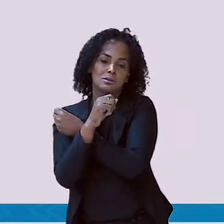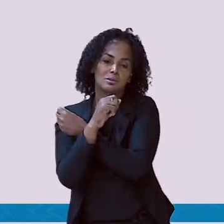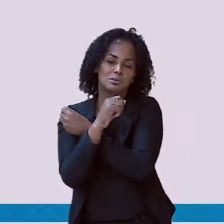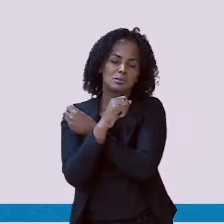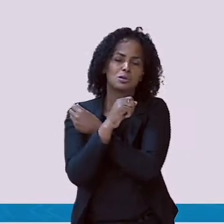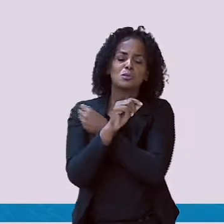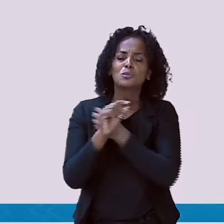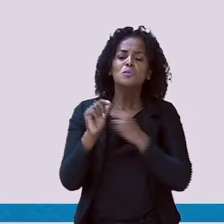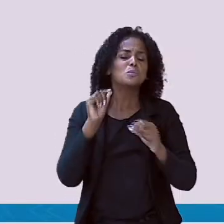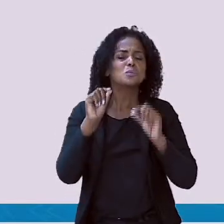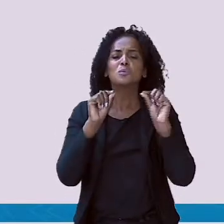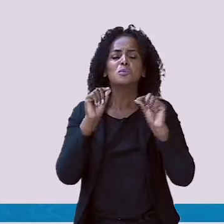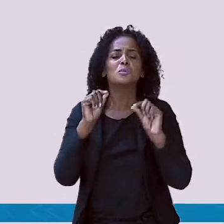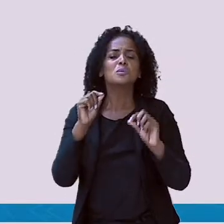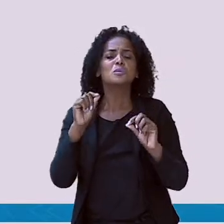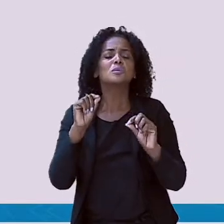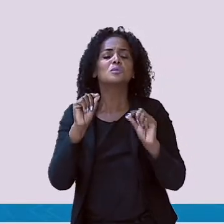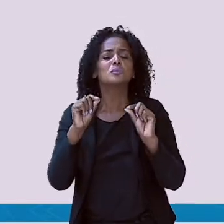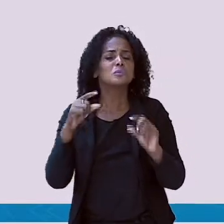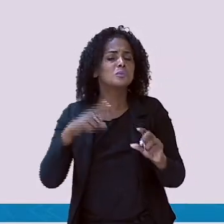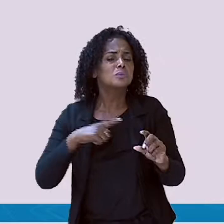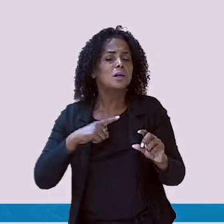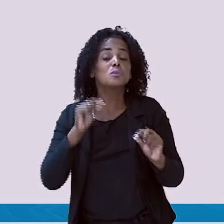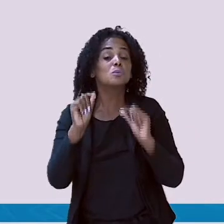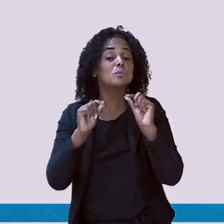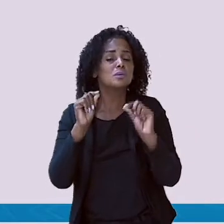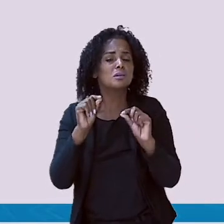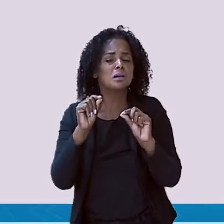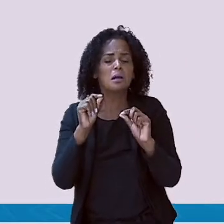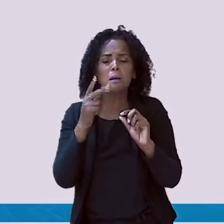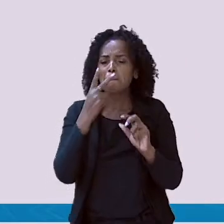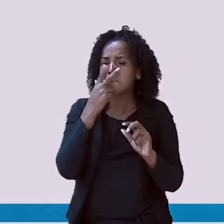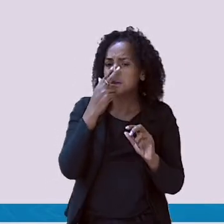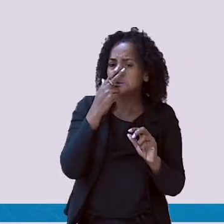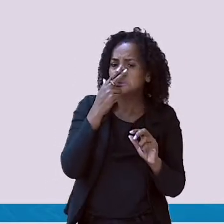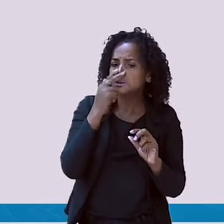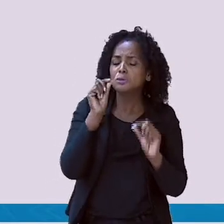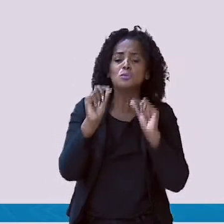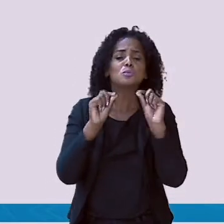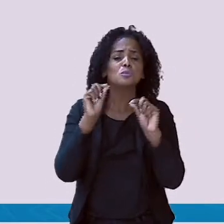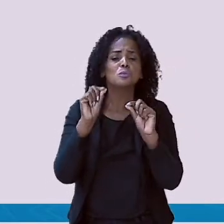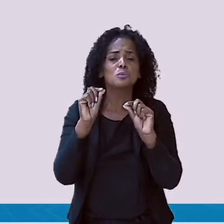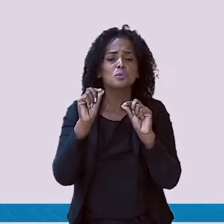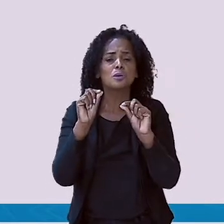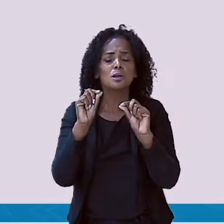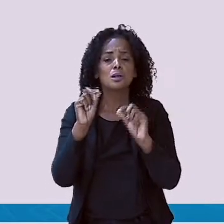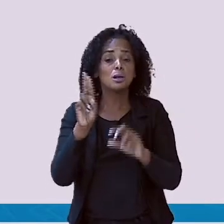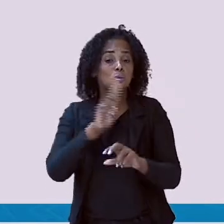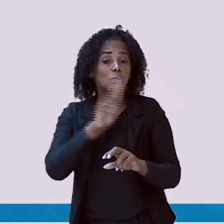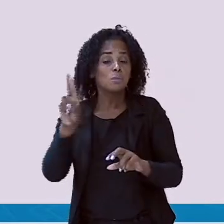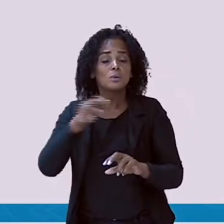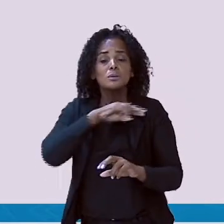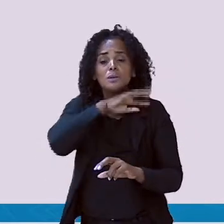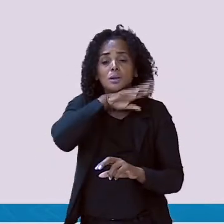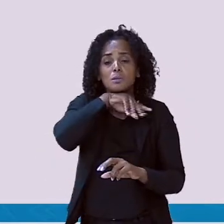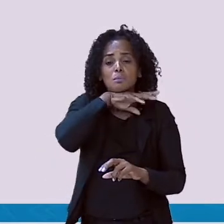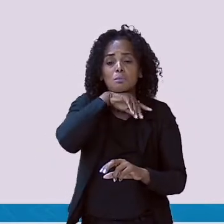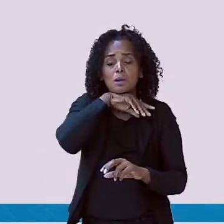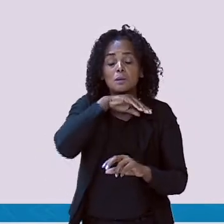parecido com esses nomes? Tatu, tuba, Tucano,